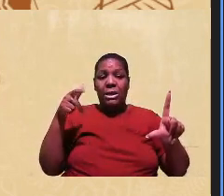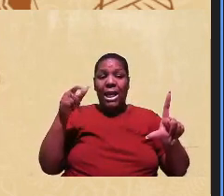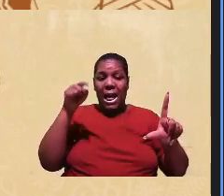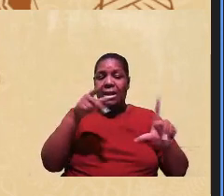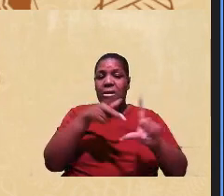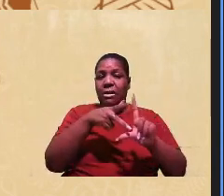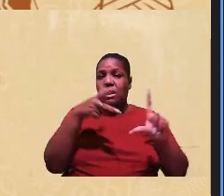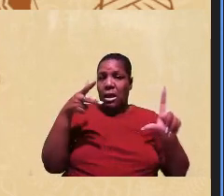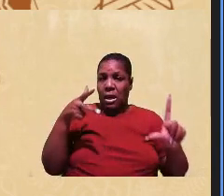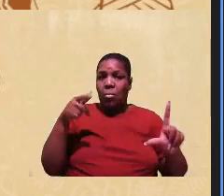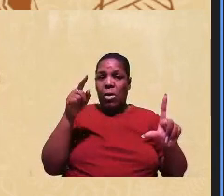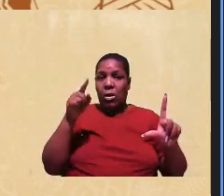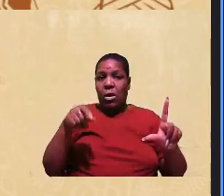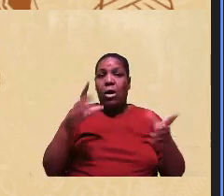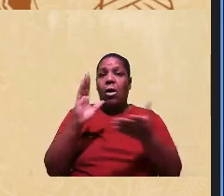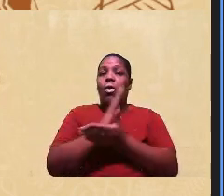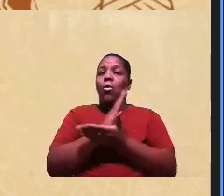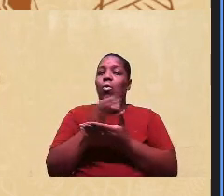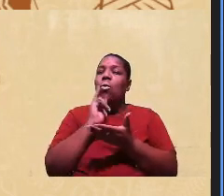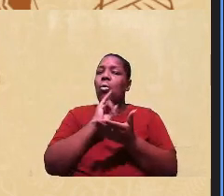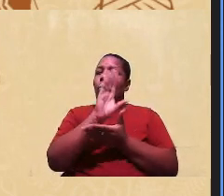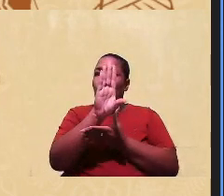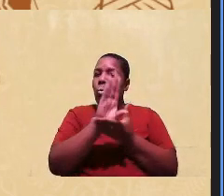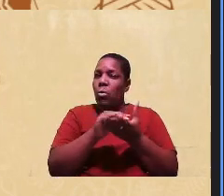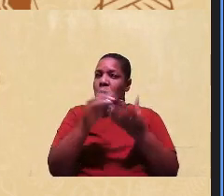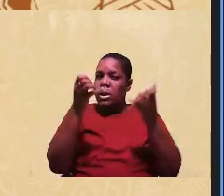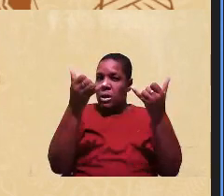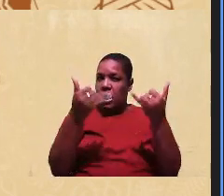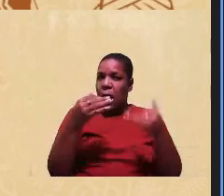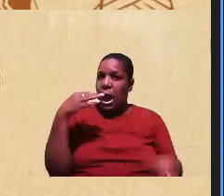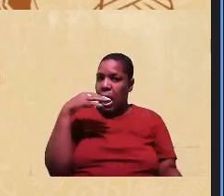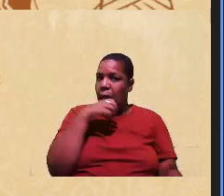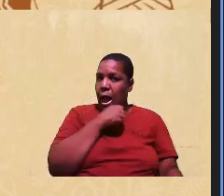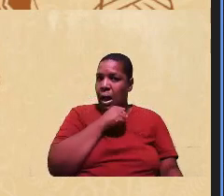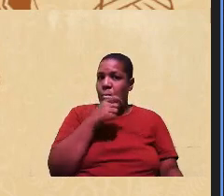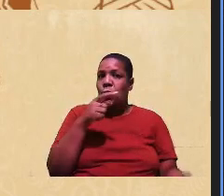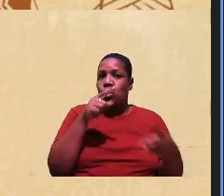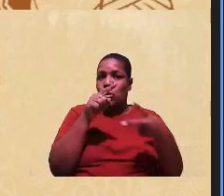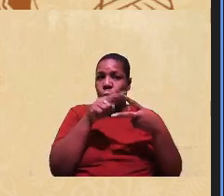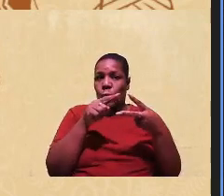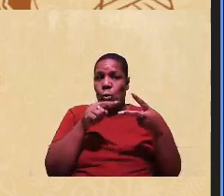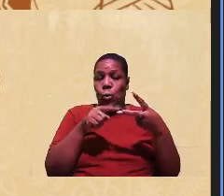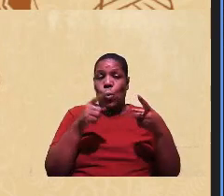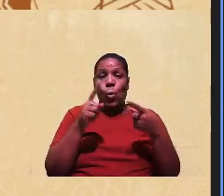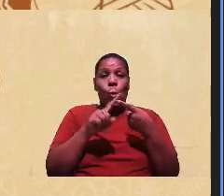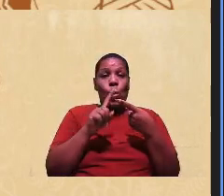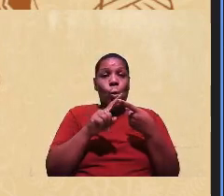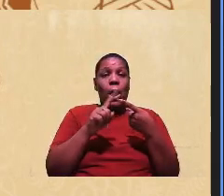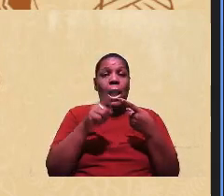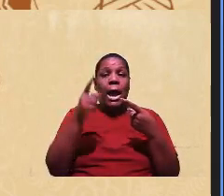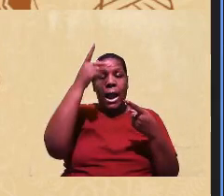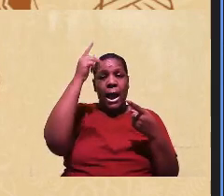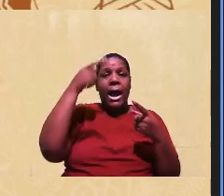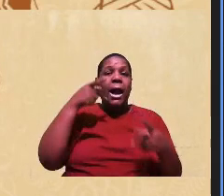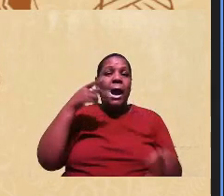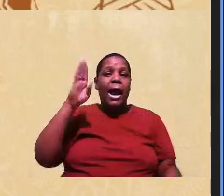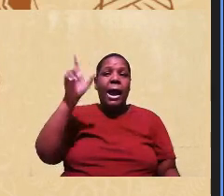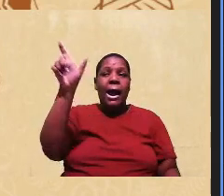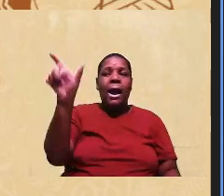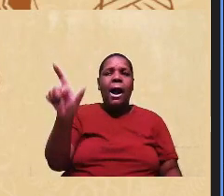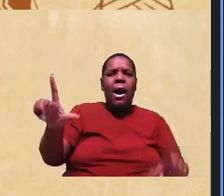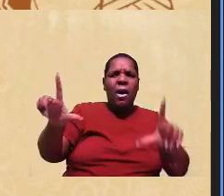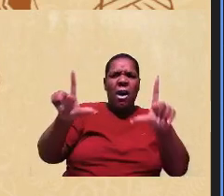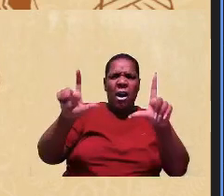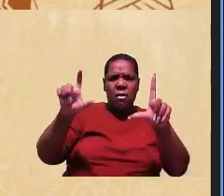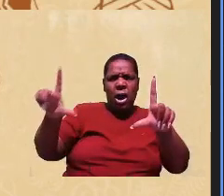remotas tem alguns modelos, eu vou falar muito rapidamente de dois. Um é quando o candidato manda só a foto,